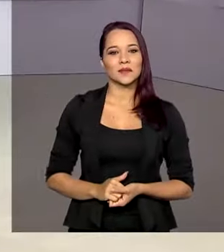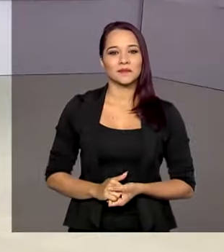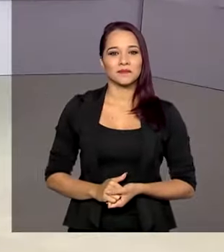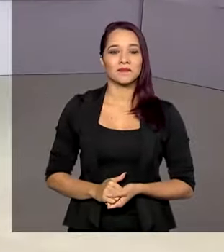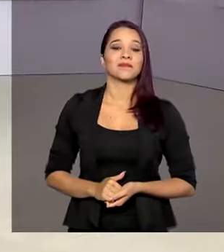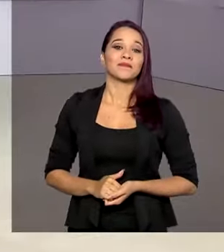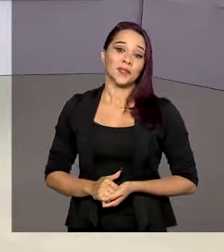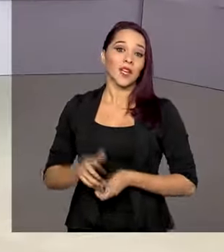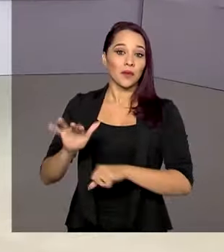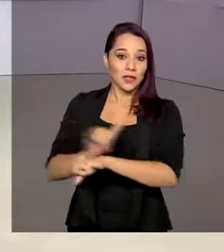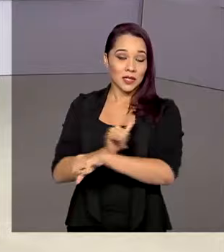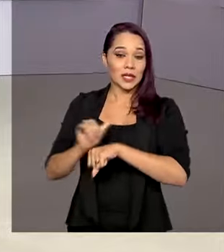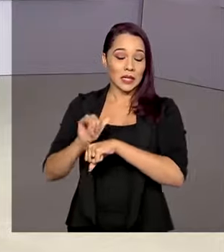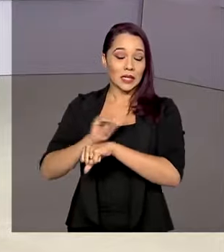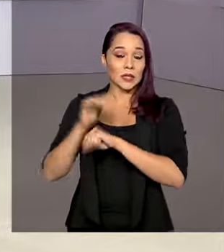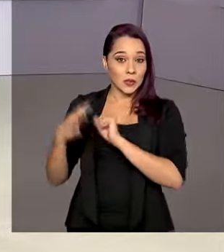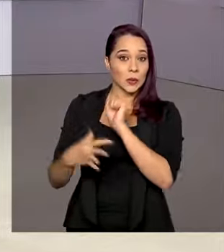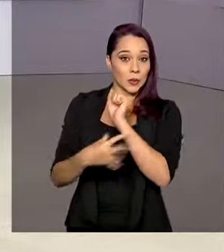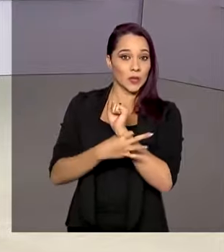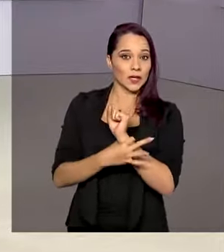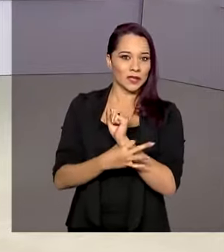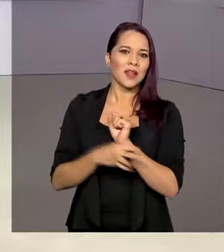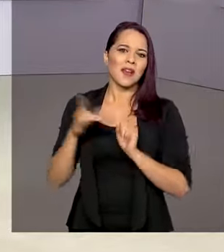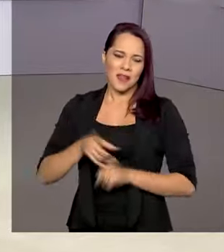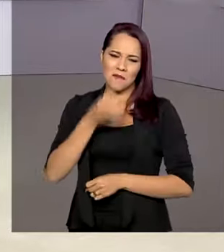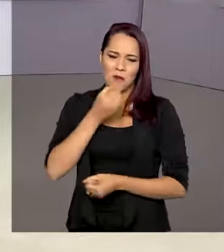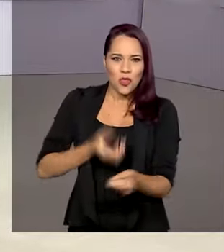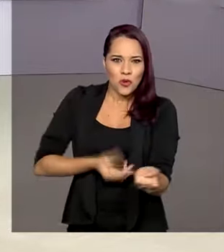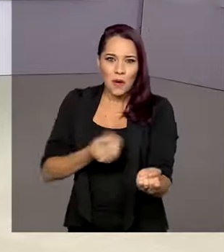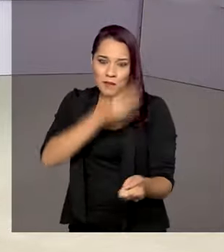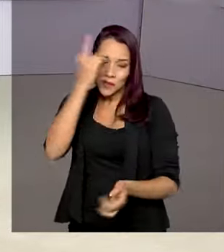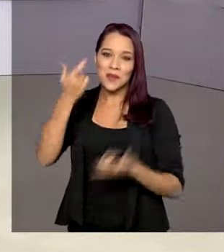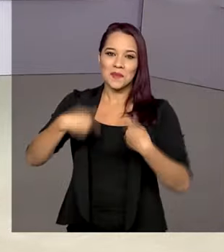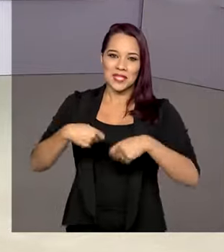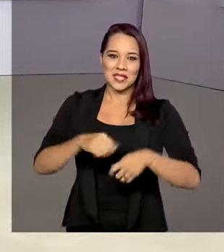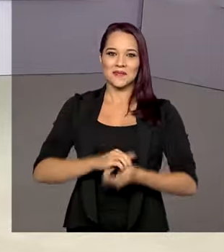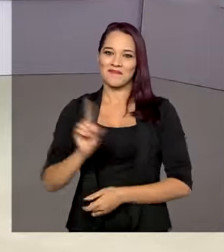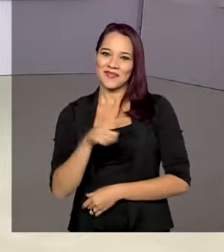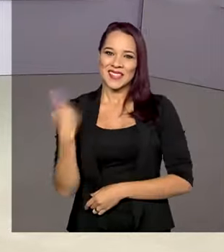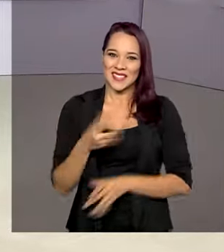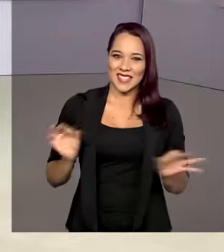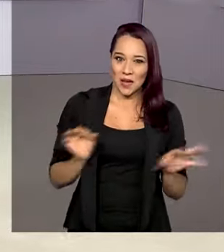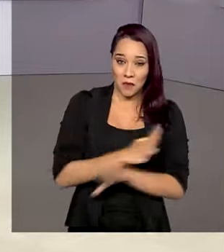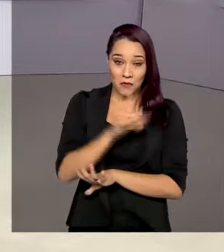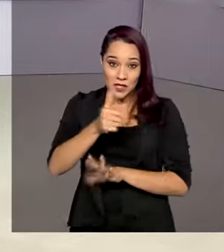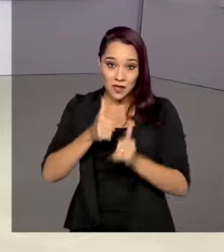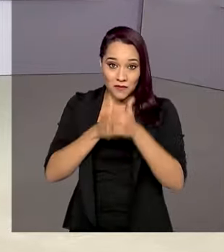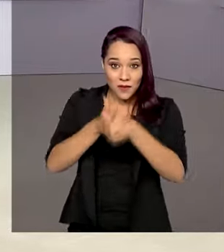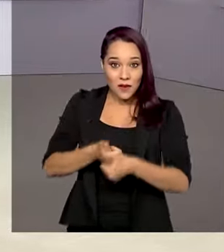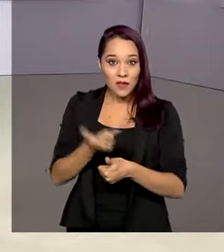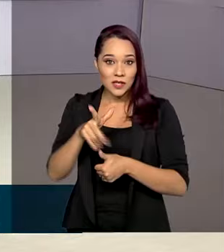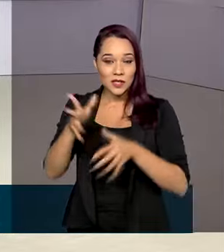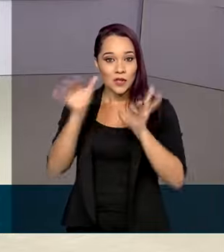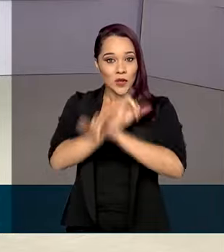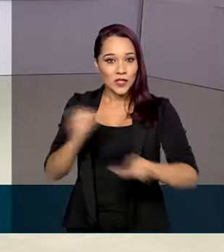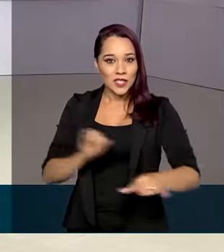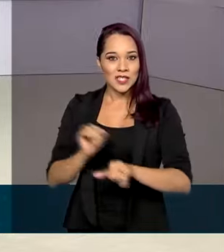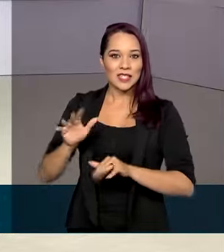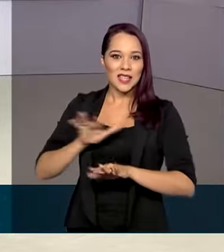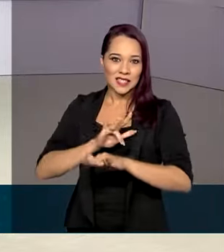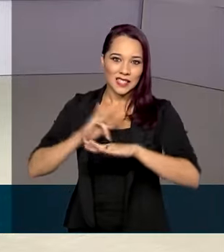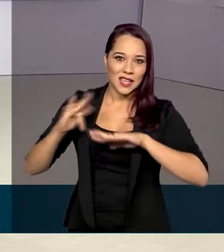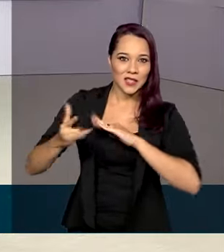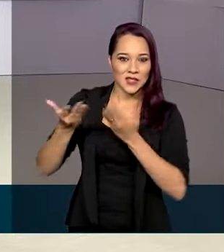E com as medidas de segurança, vale a pena doar para quem precisa. A gente fica por aqui. Você confere essas e outras notícias